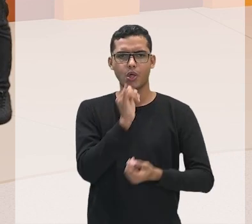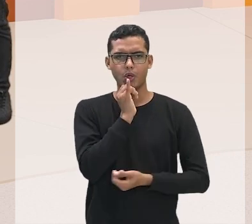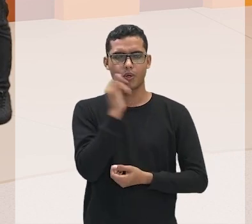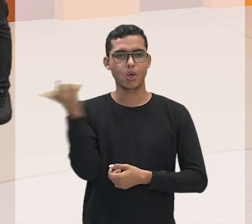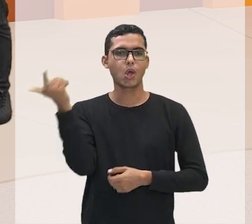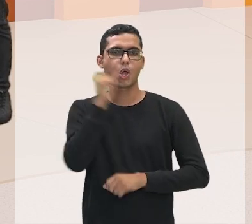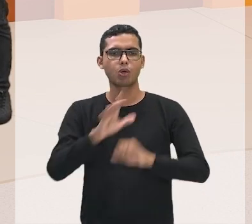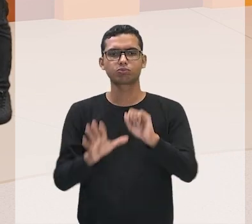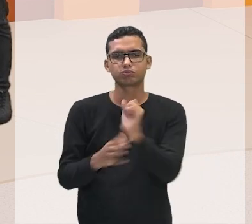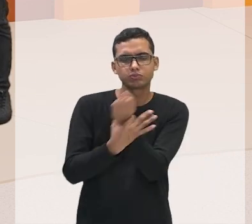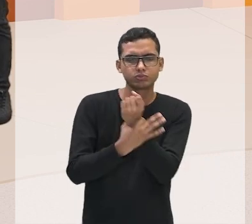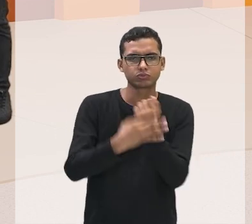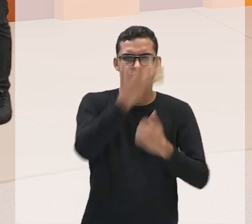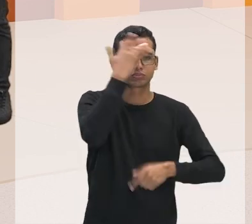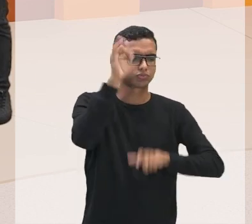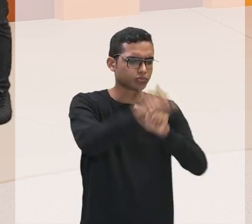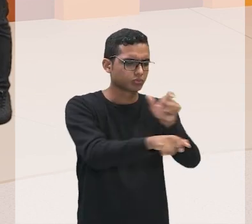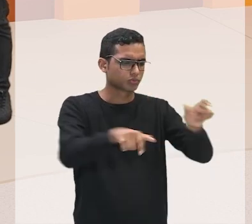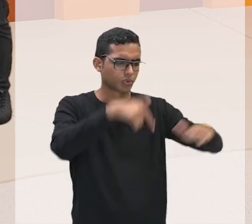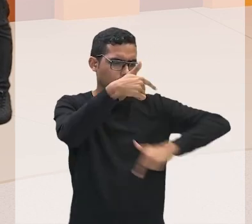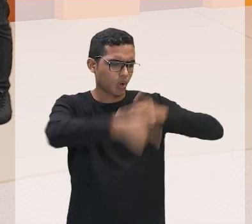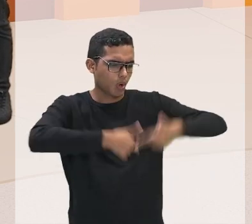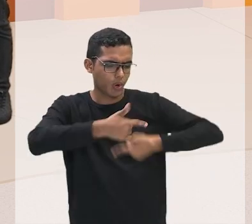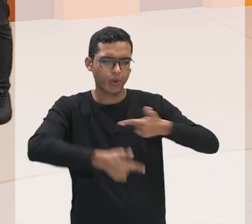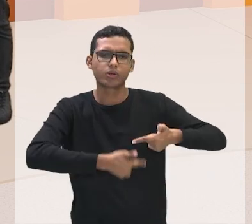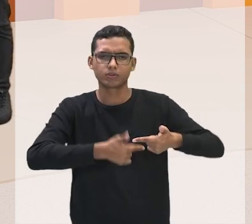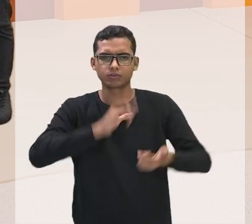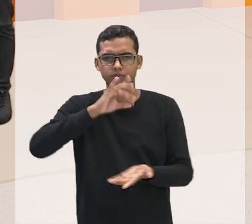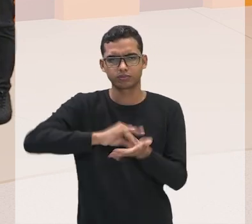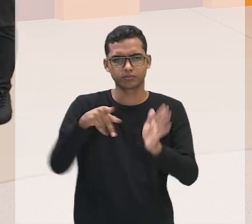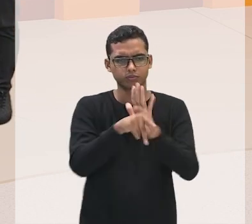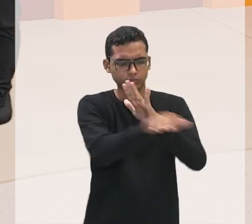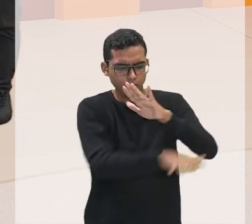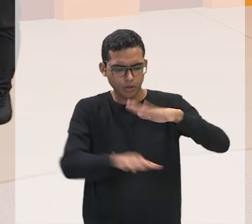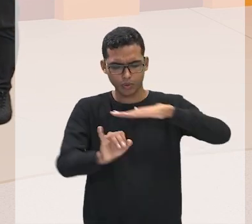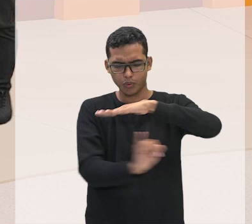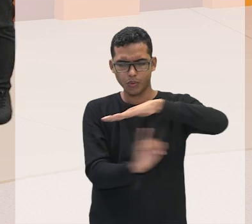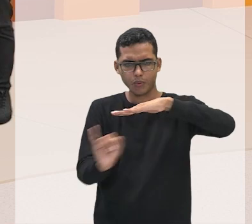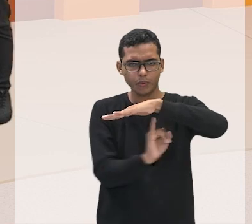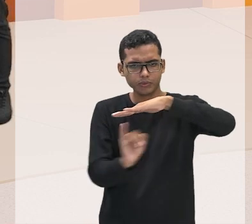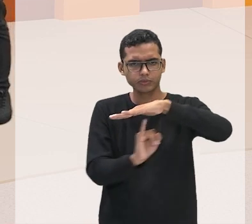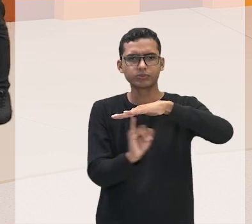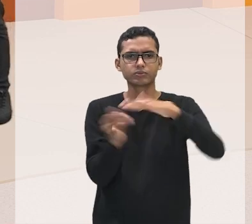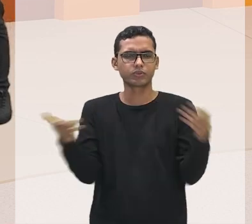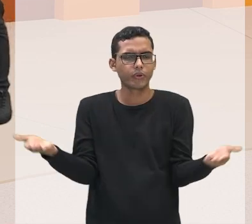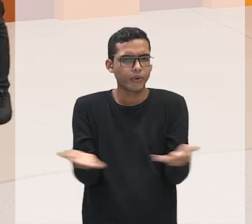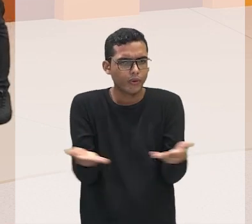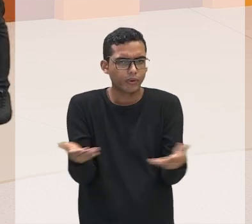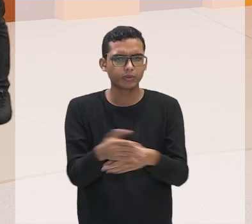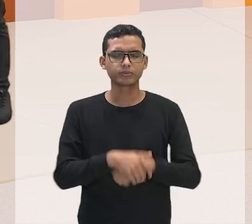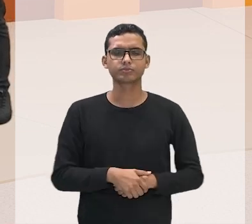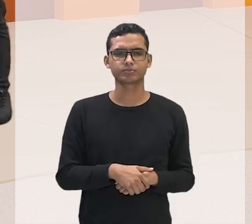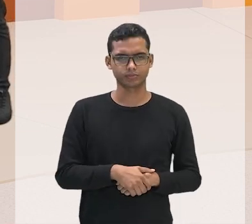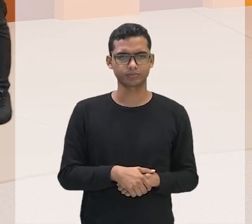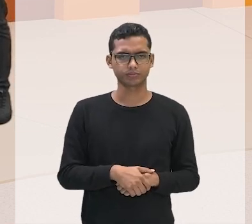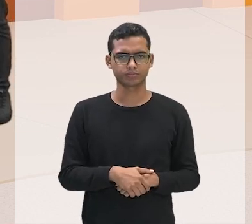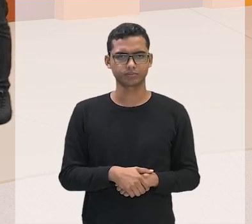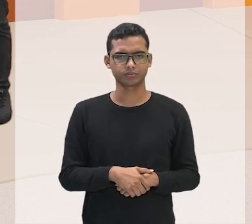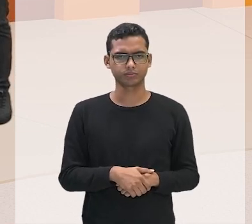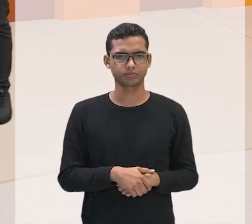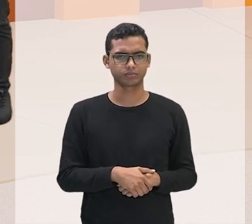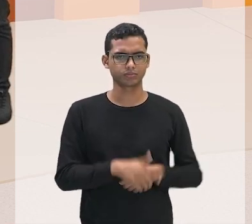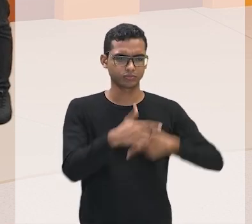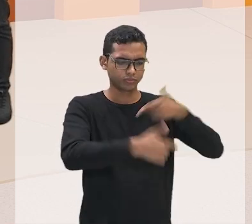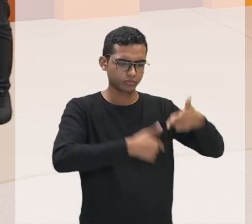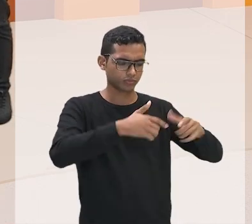garantia para esses trabalhadores que trabalham dessa maneira informal que nós chamamos de trabalho informal e a